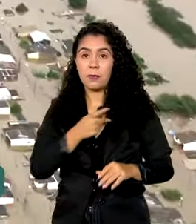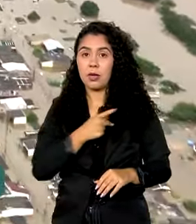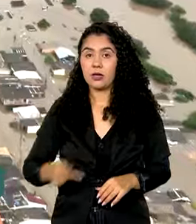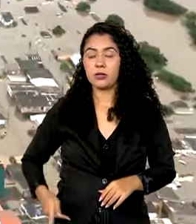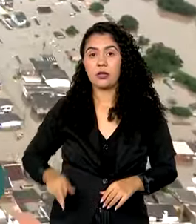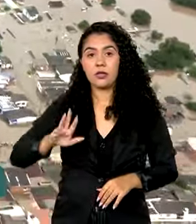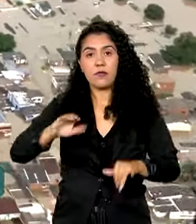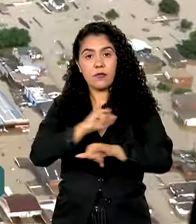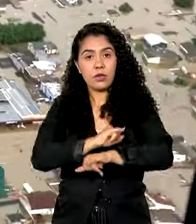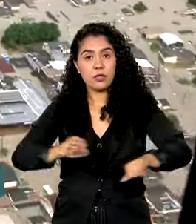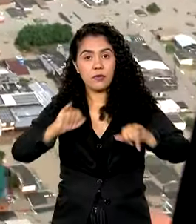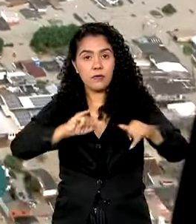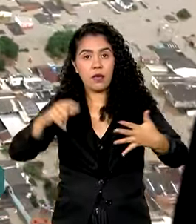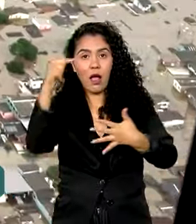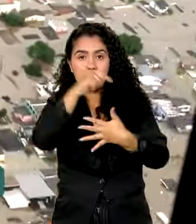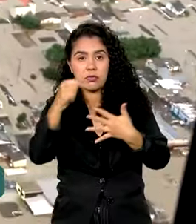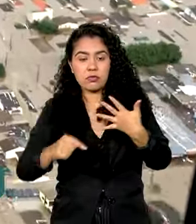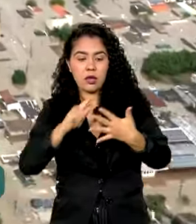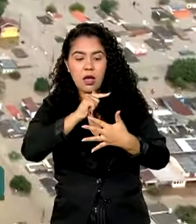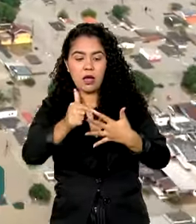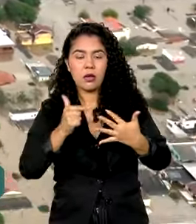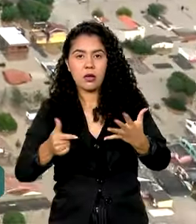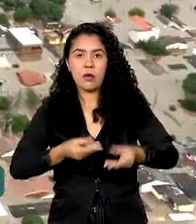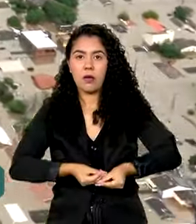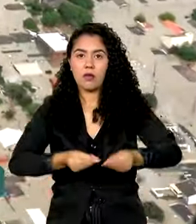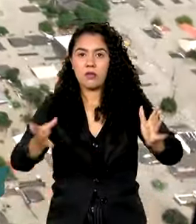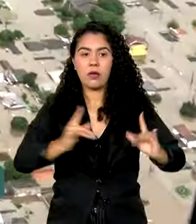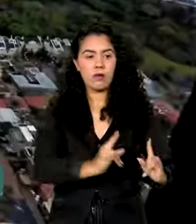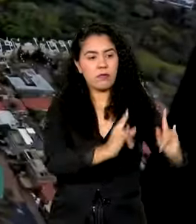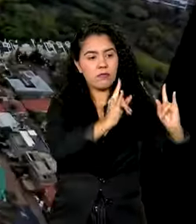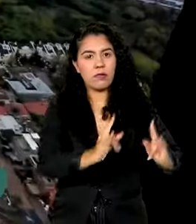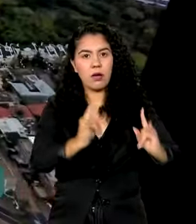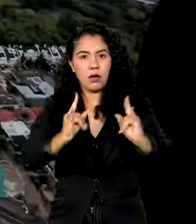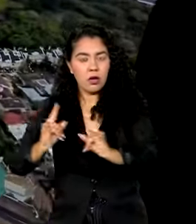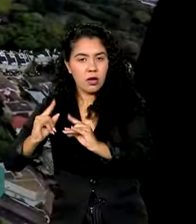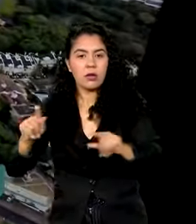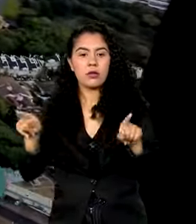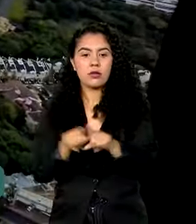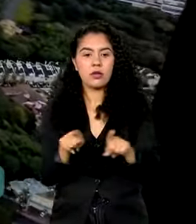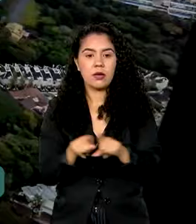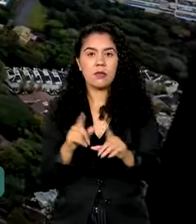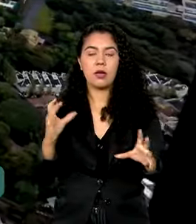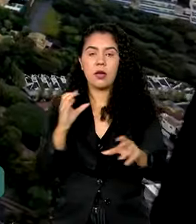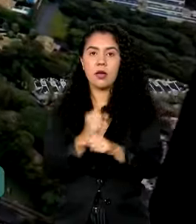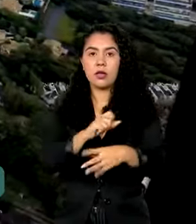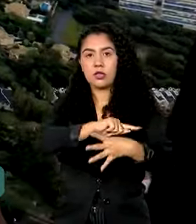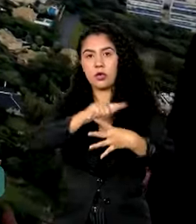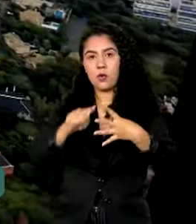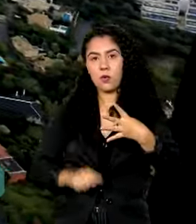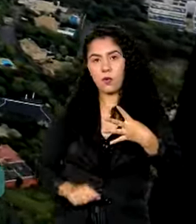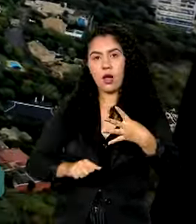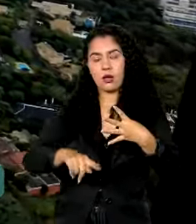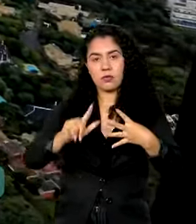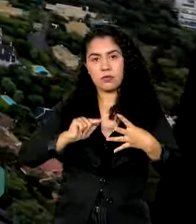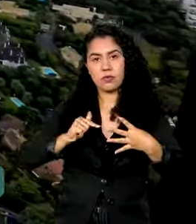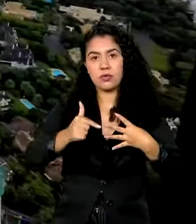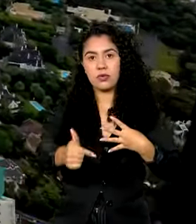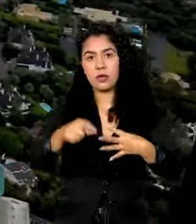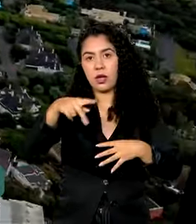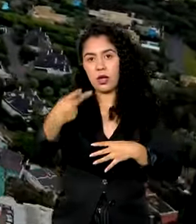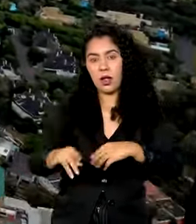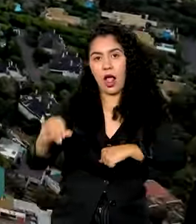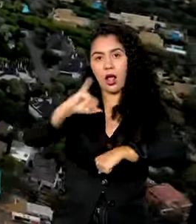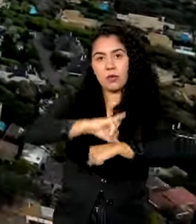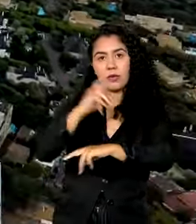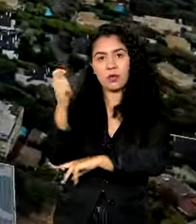anunciar ações para adiantar a entrega de unidades habitacionais e de quatro empreendimentos na capital gaúcha, no valor